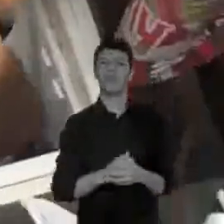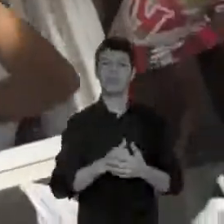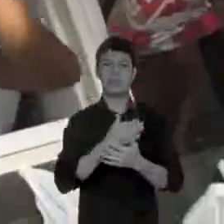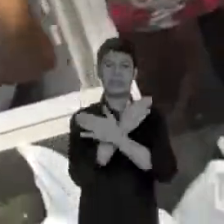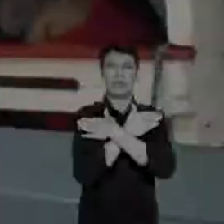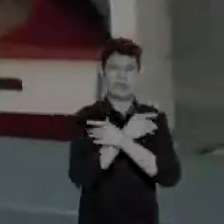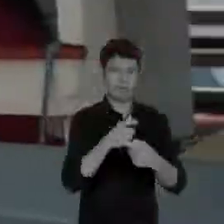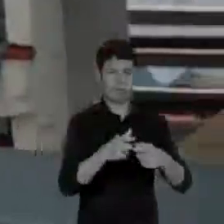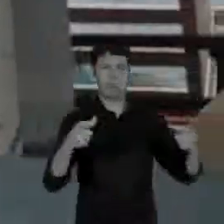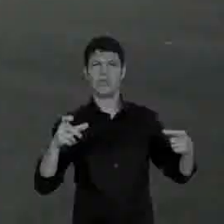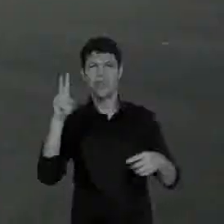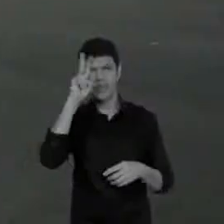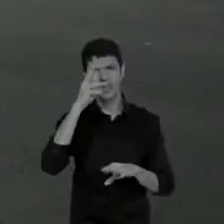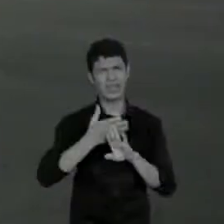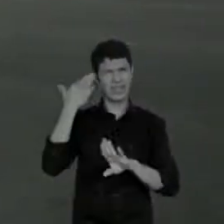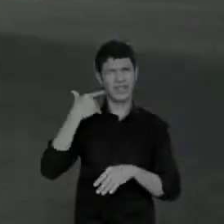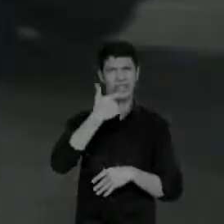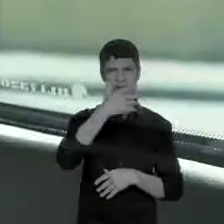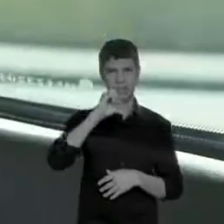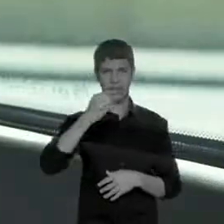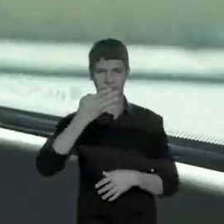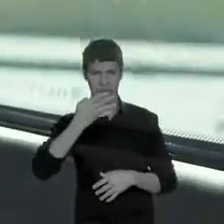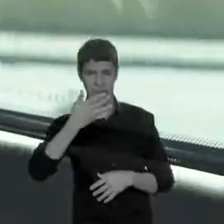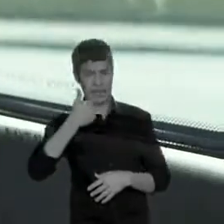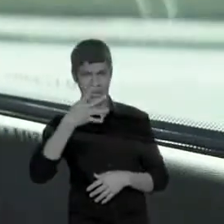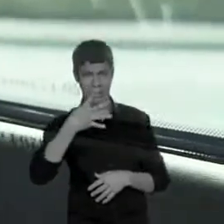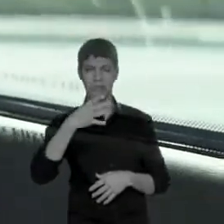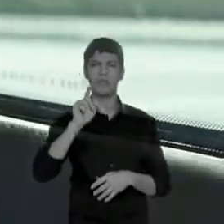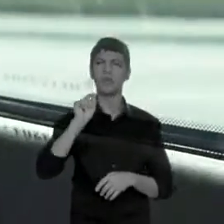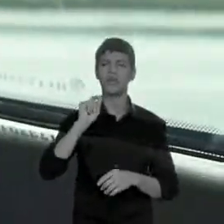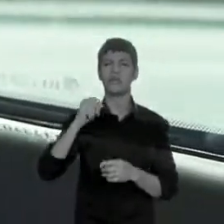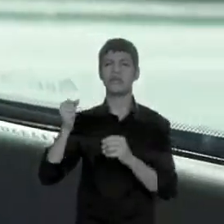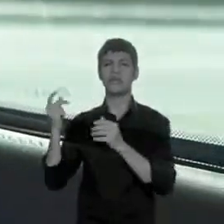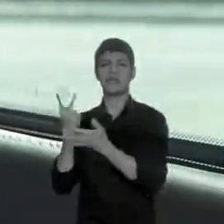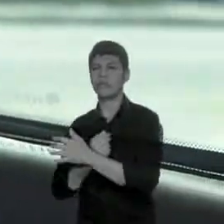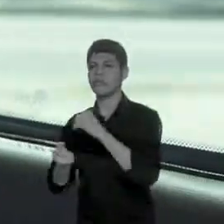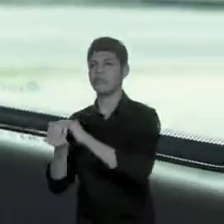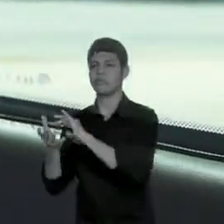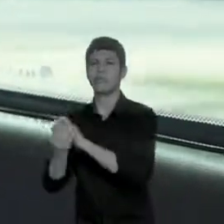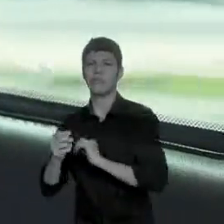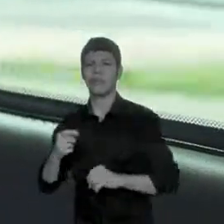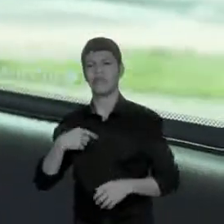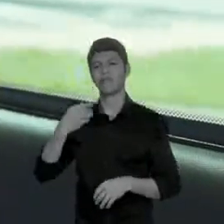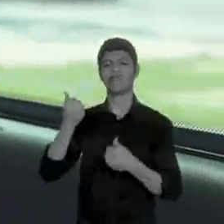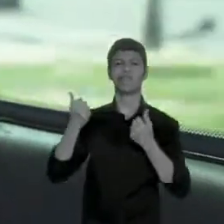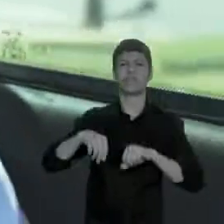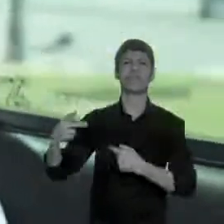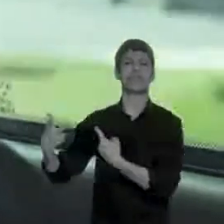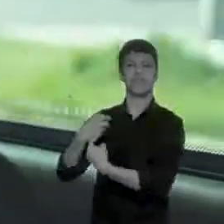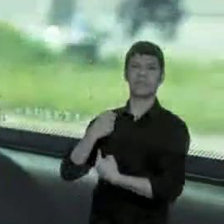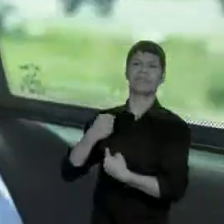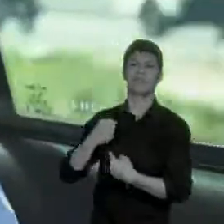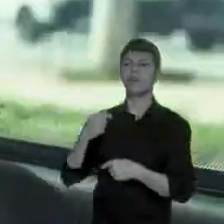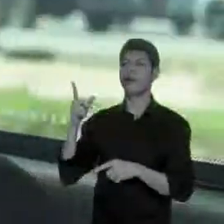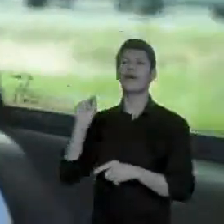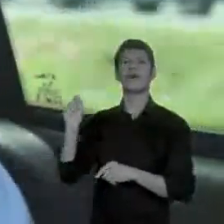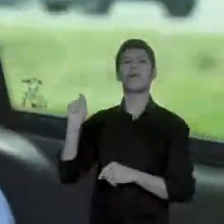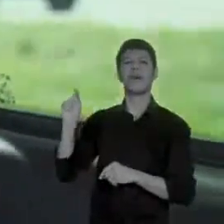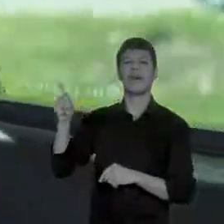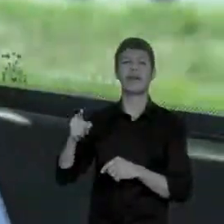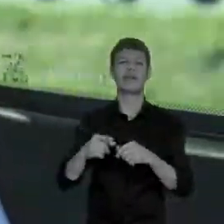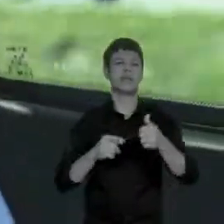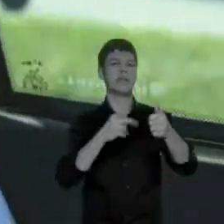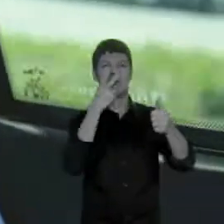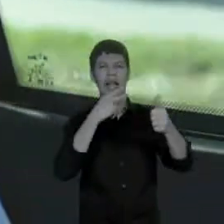As eleições de 2014 foram fraudadas. E aí veio um governo que